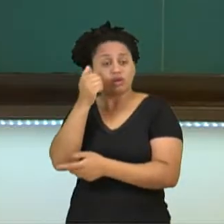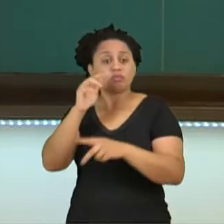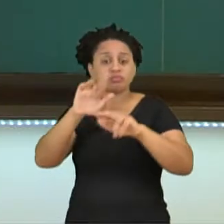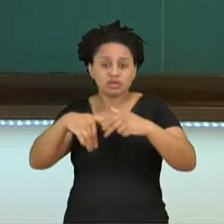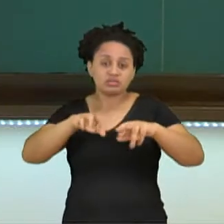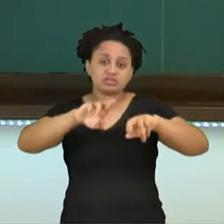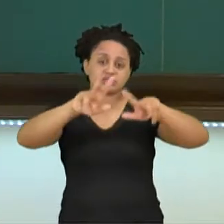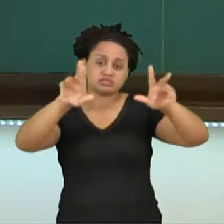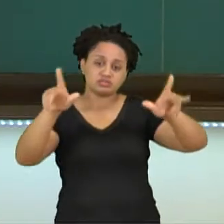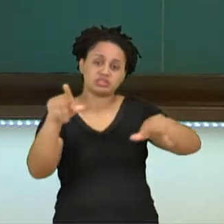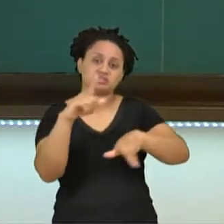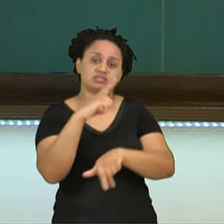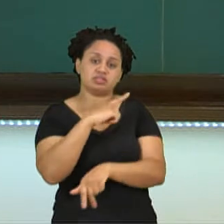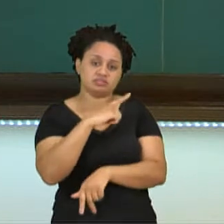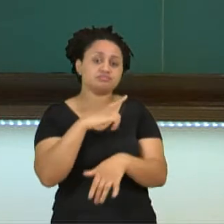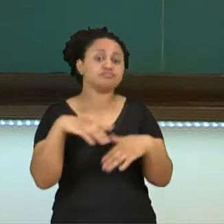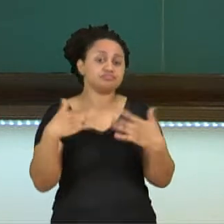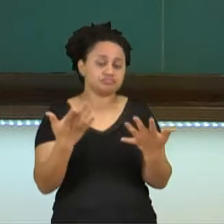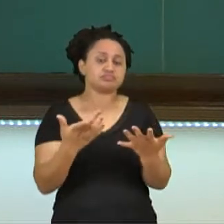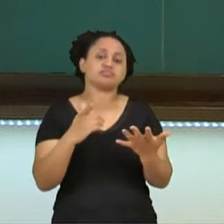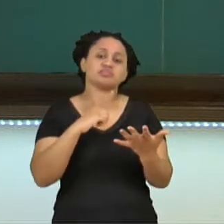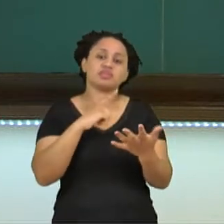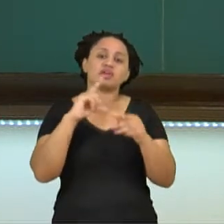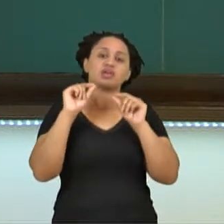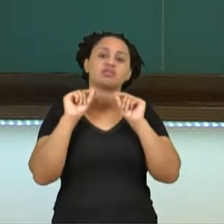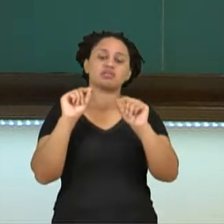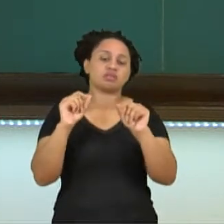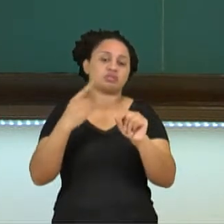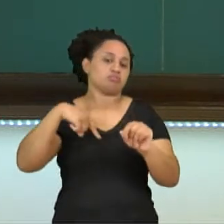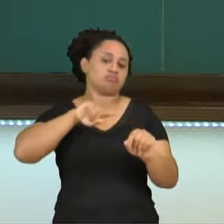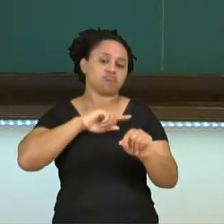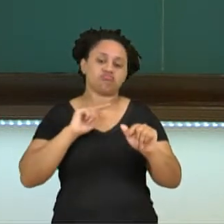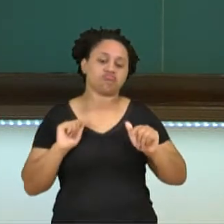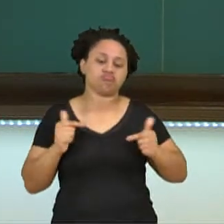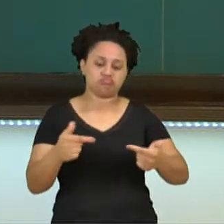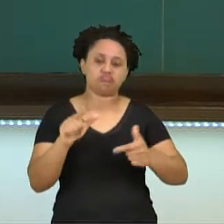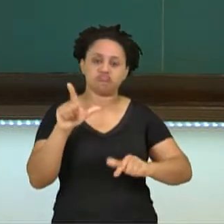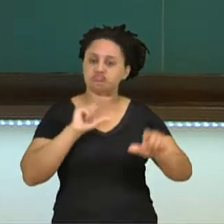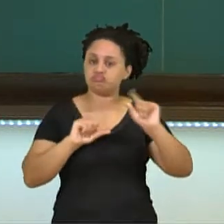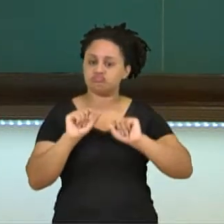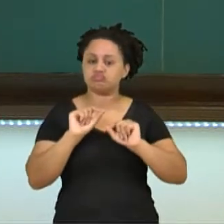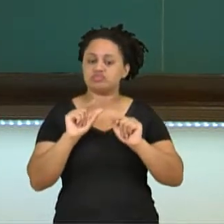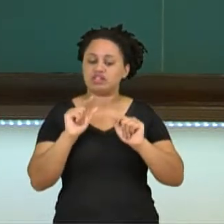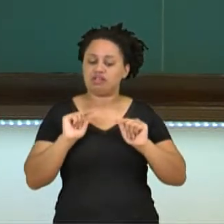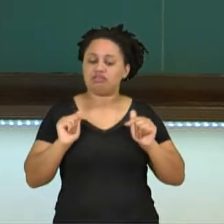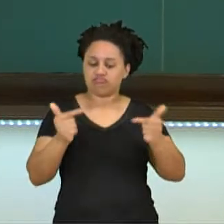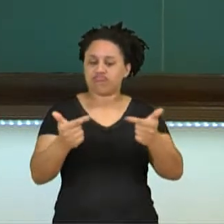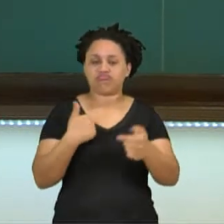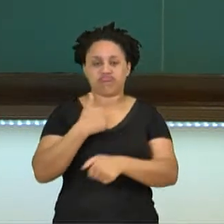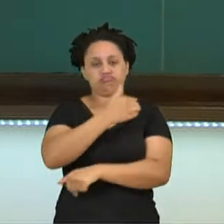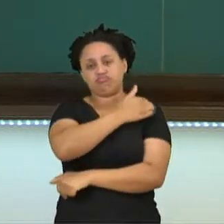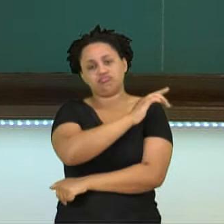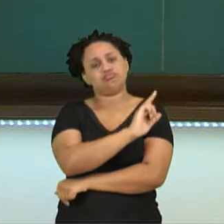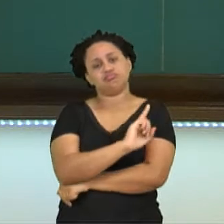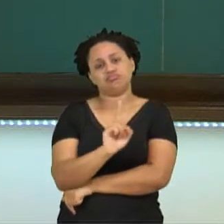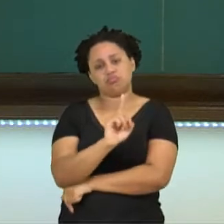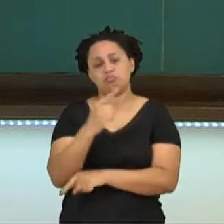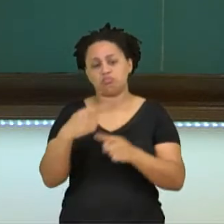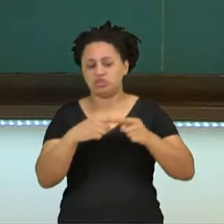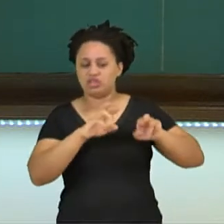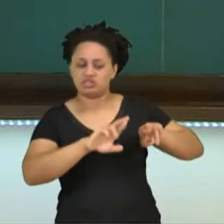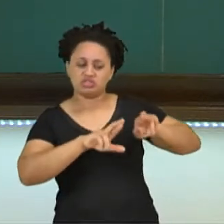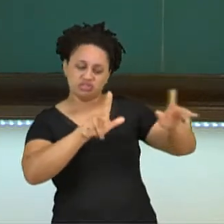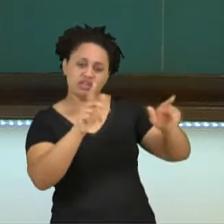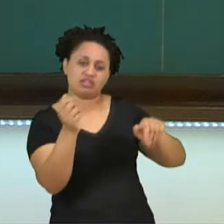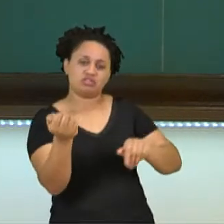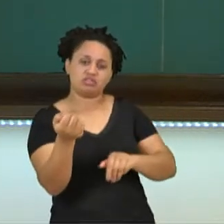diferenças. Coloco aqui, então, nós não podemos ter uma atitude de preconceito com aquilo que é diferente do que